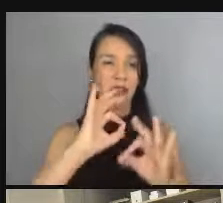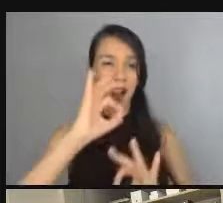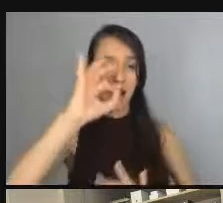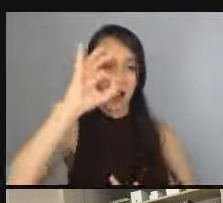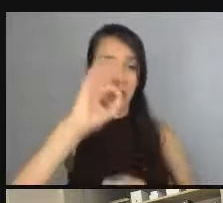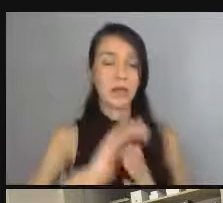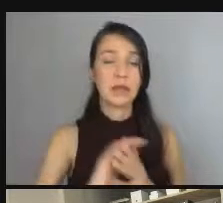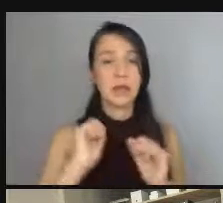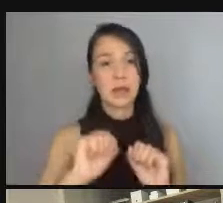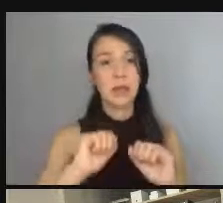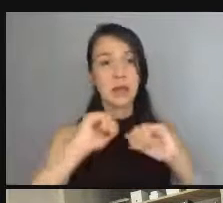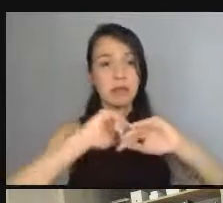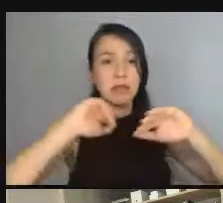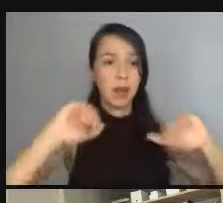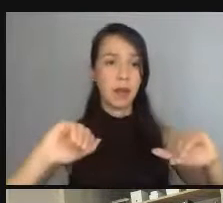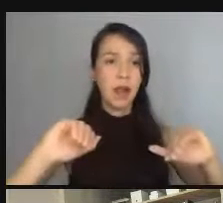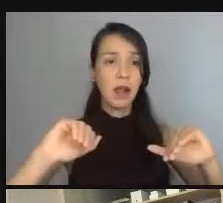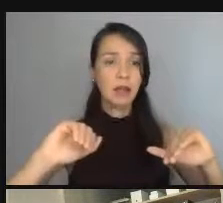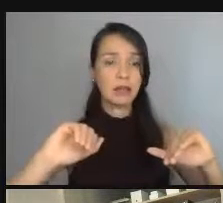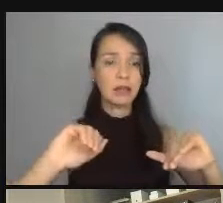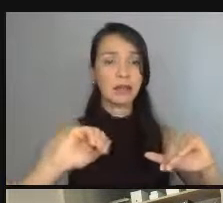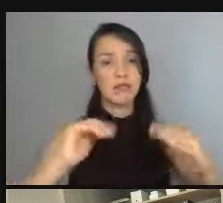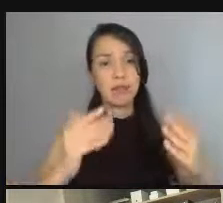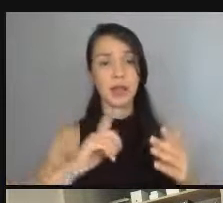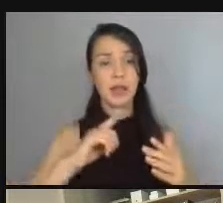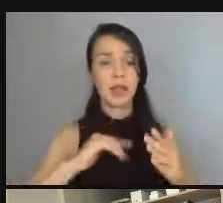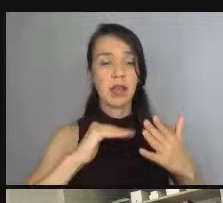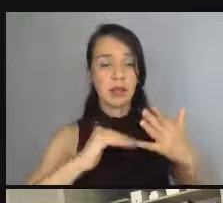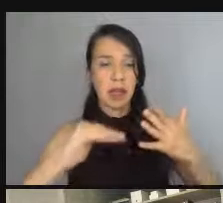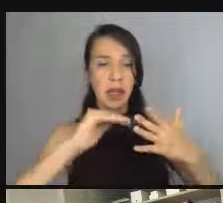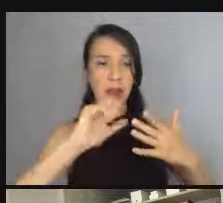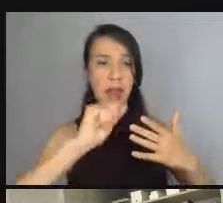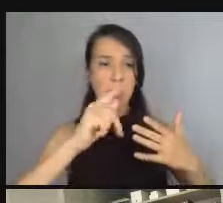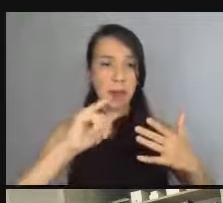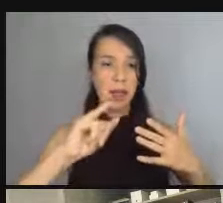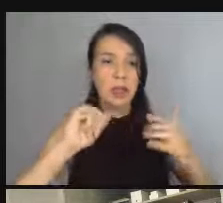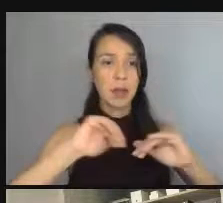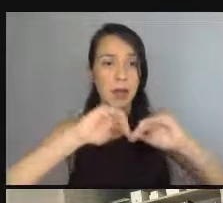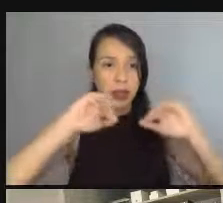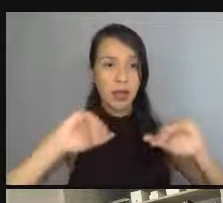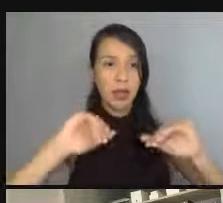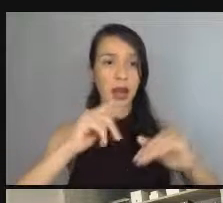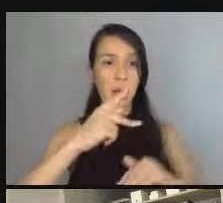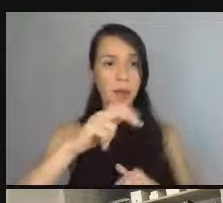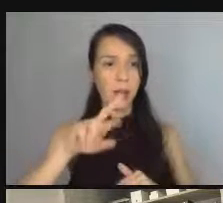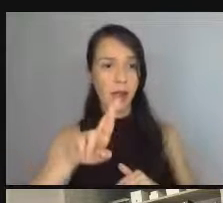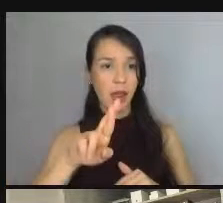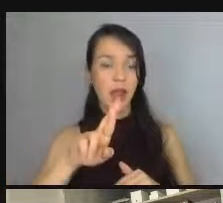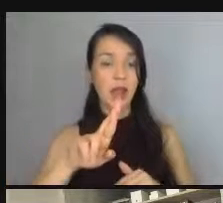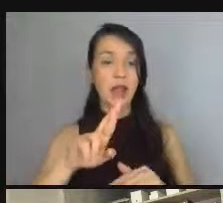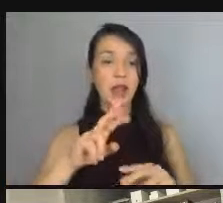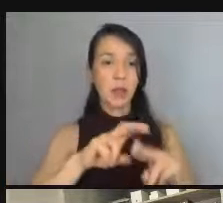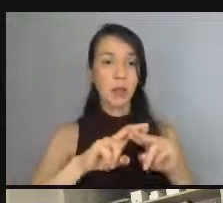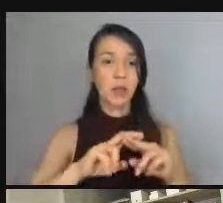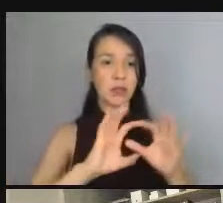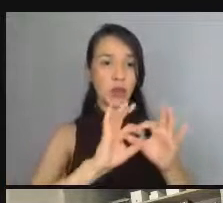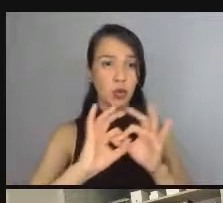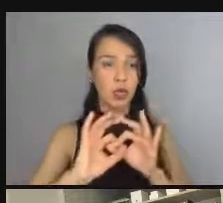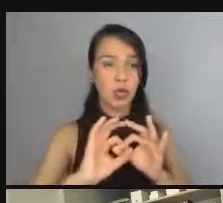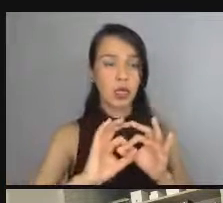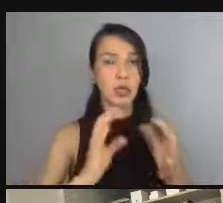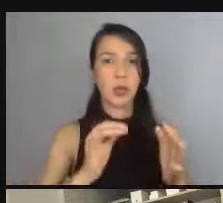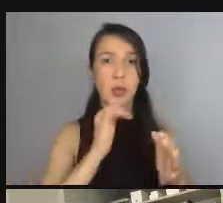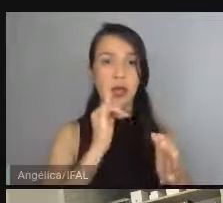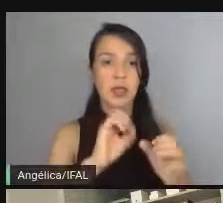Então, você pode separar por... Mesmo que seja camada de API, você pode separar vários pull requests por contexto. Contexto só